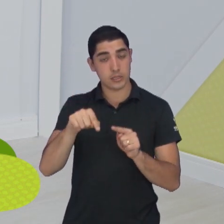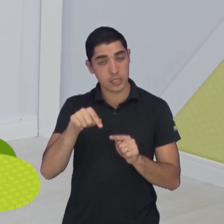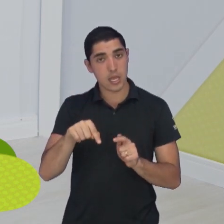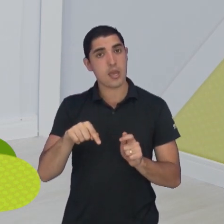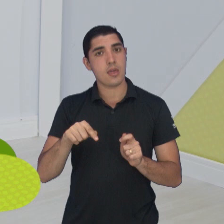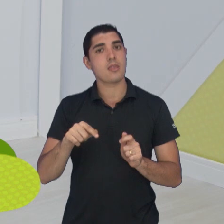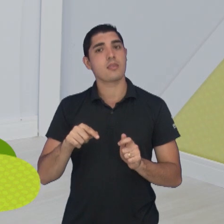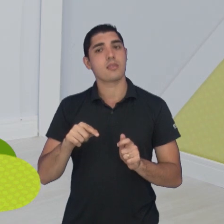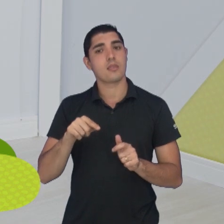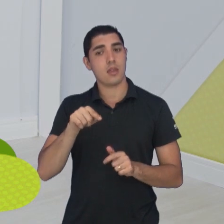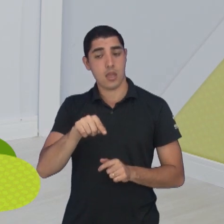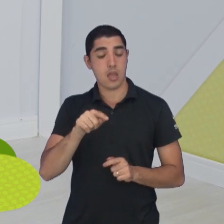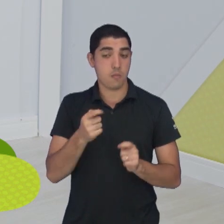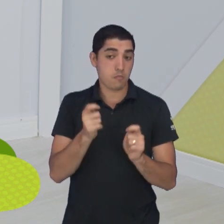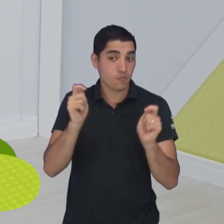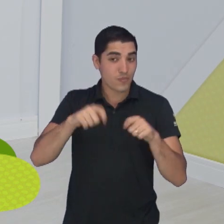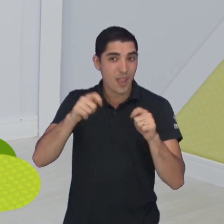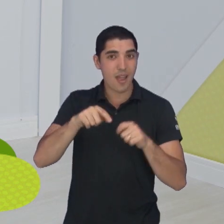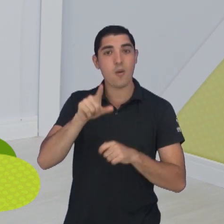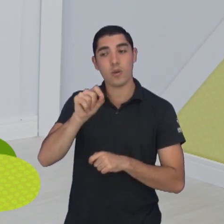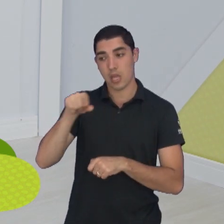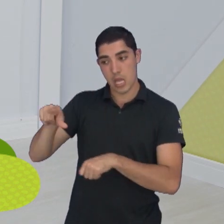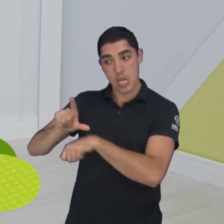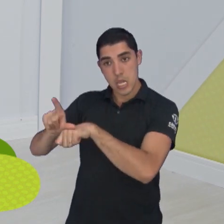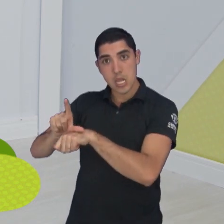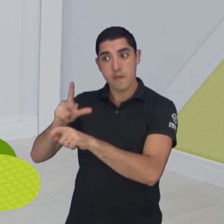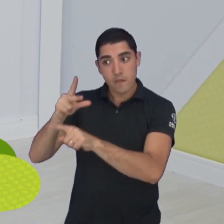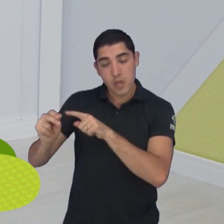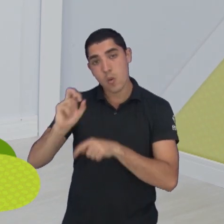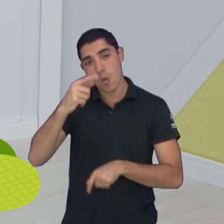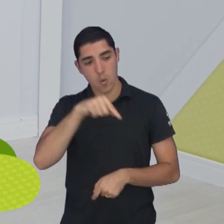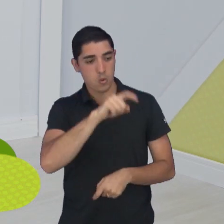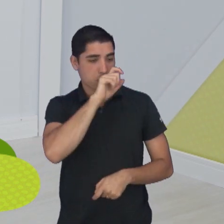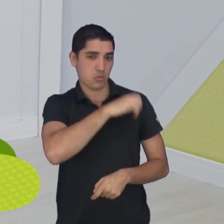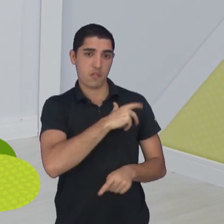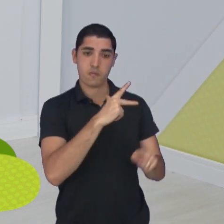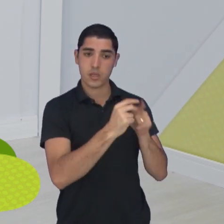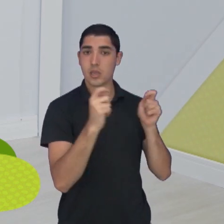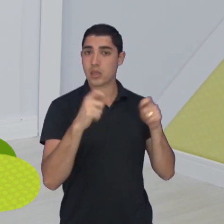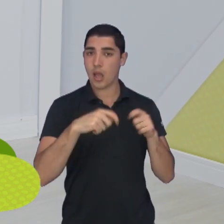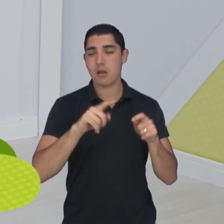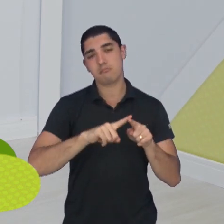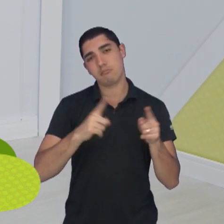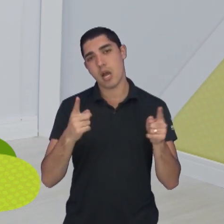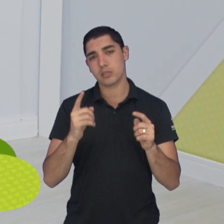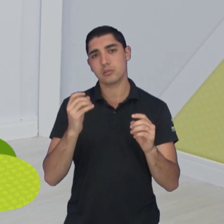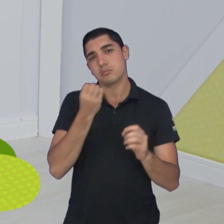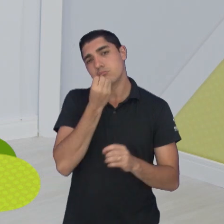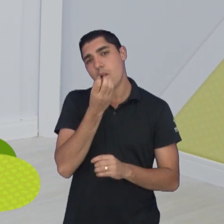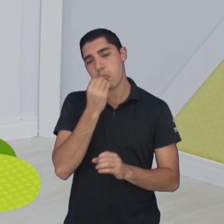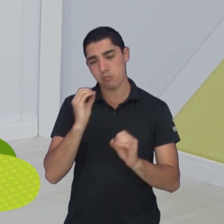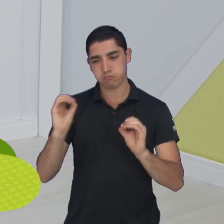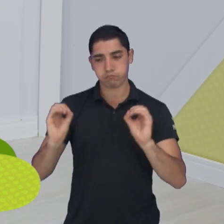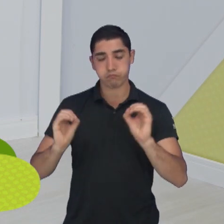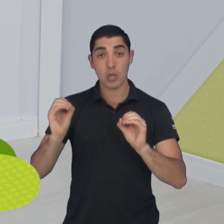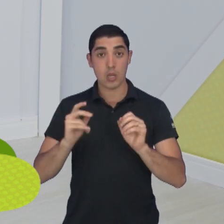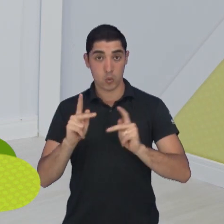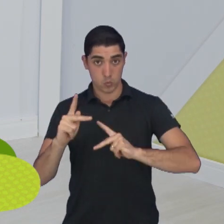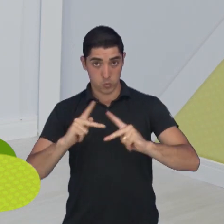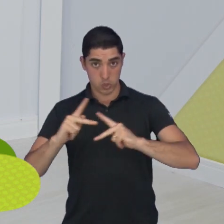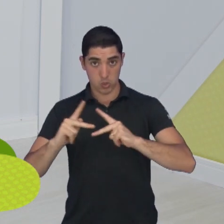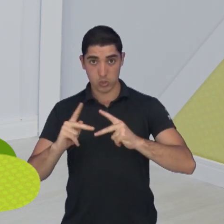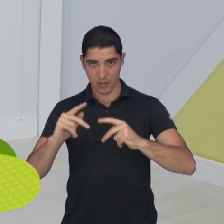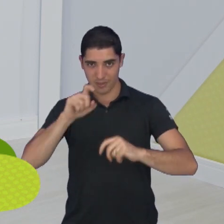vencedor, poderia ser o Linense, poderia ter sido o São José, mas acabou ficando de bom tamanho e o São José mantém ainda